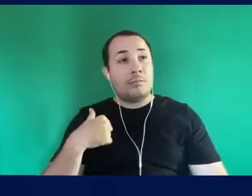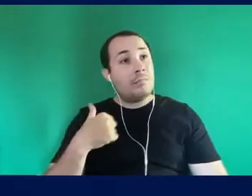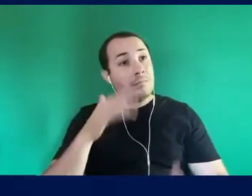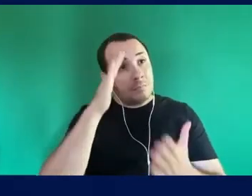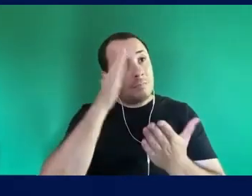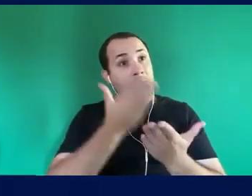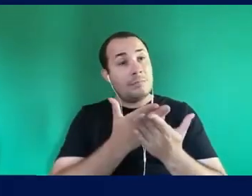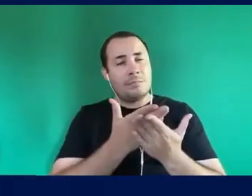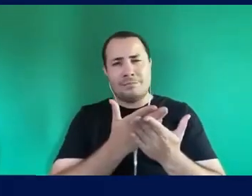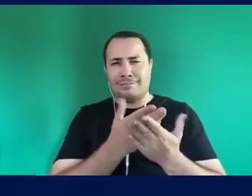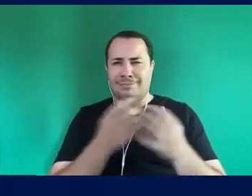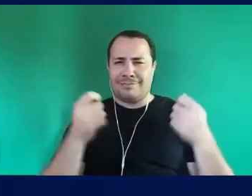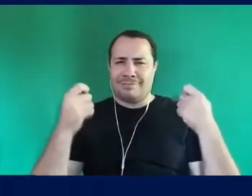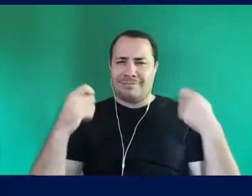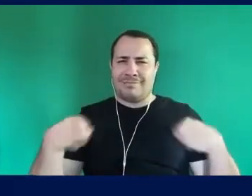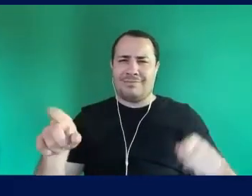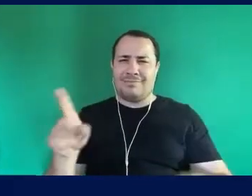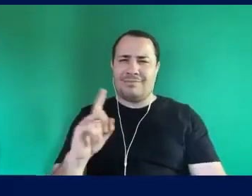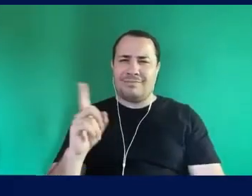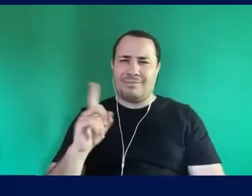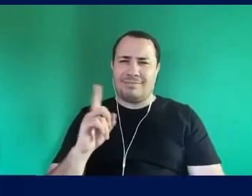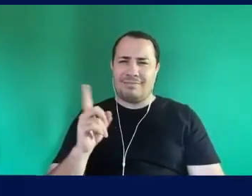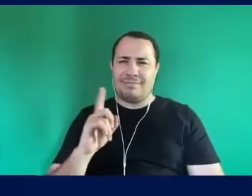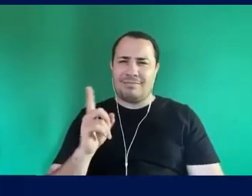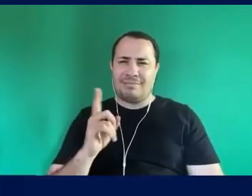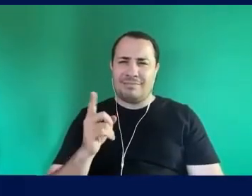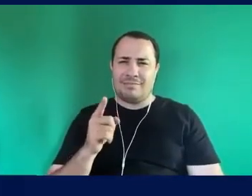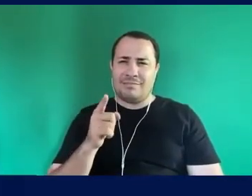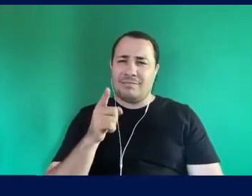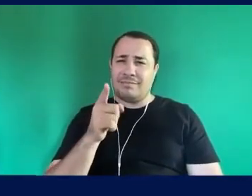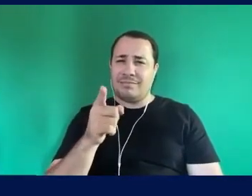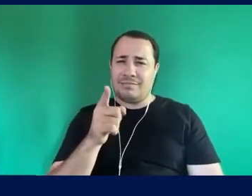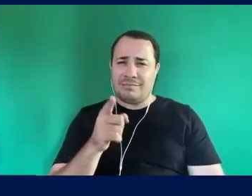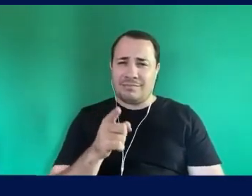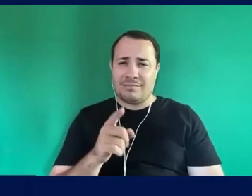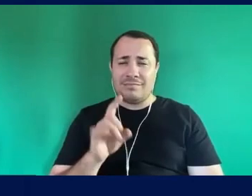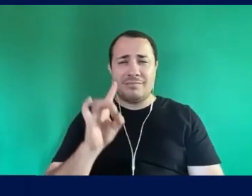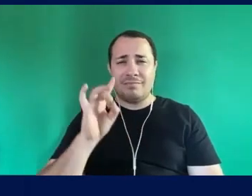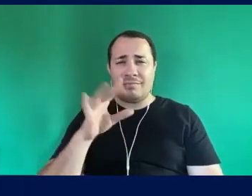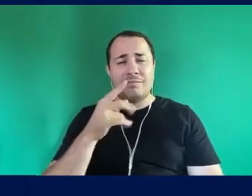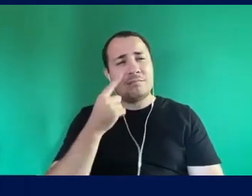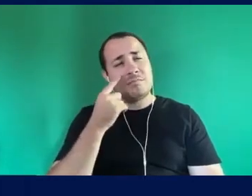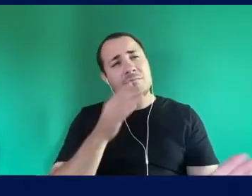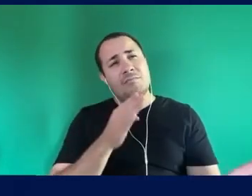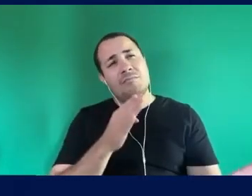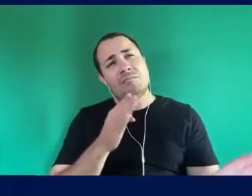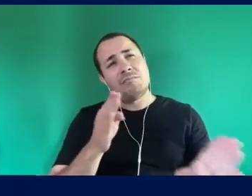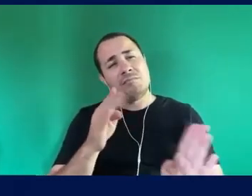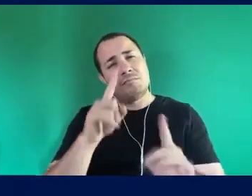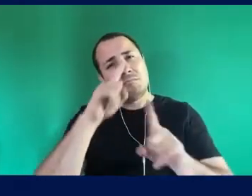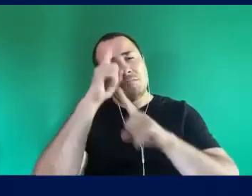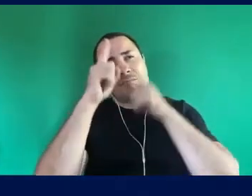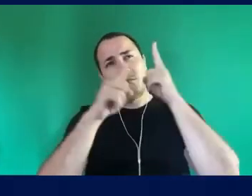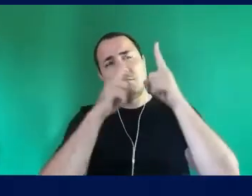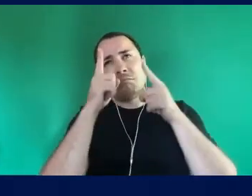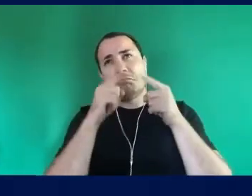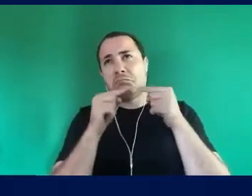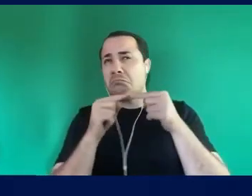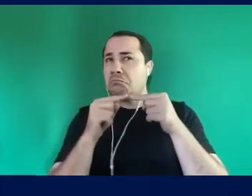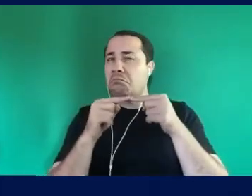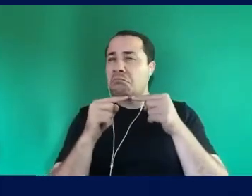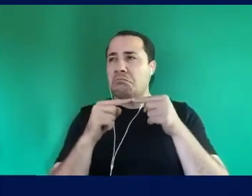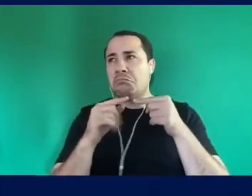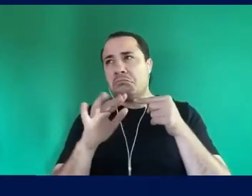Isso não quer dizer Isso quer dizer Que a gente tem que ter Consciência De que a realidade É uma narrativa Sobre o real E que eu só posso Entrar mais no real